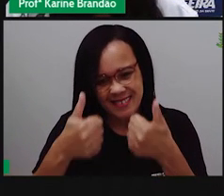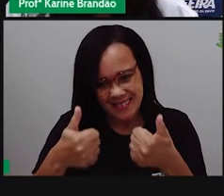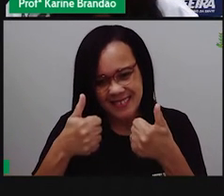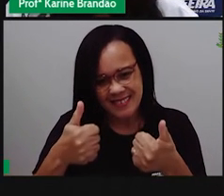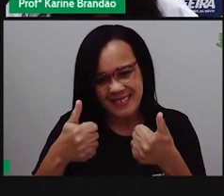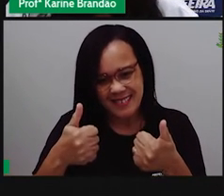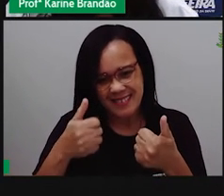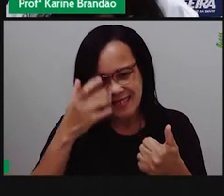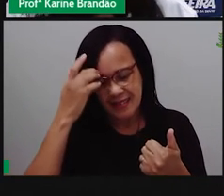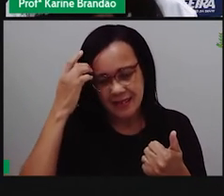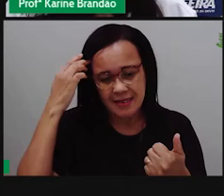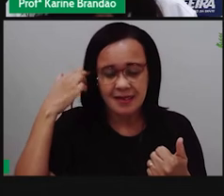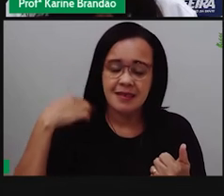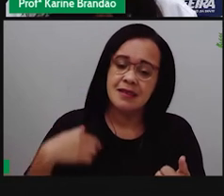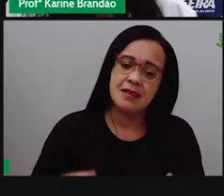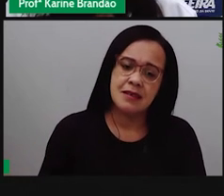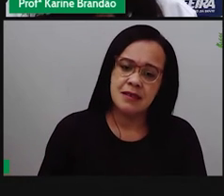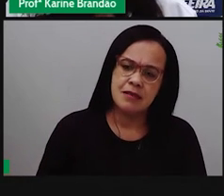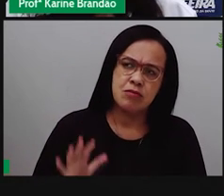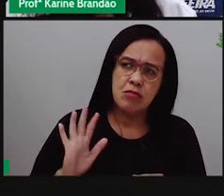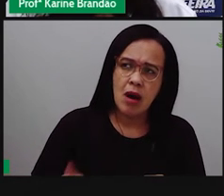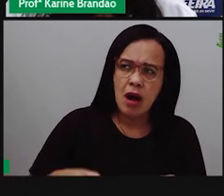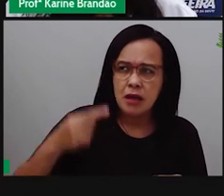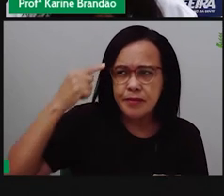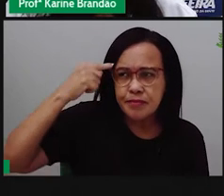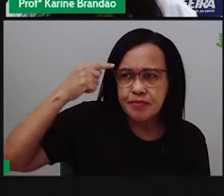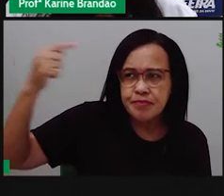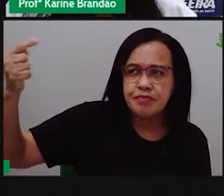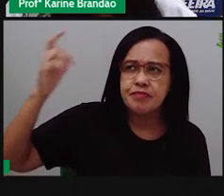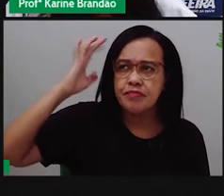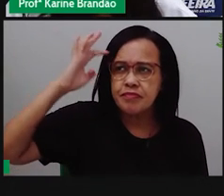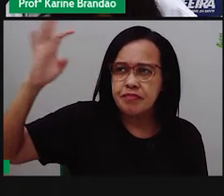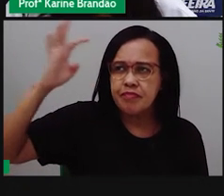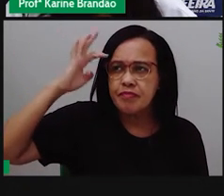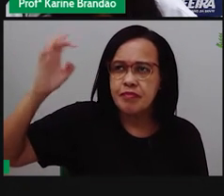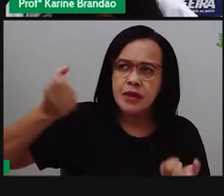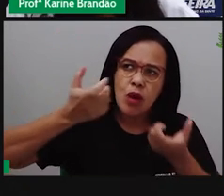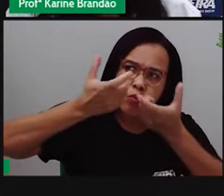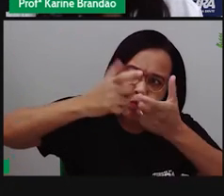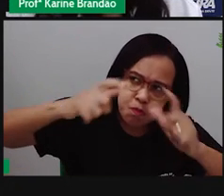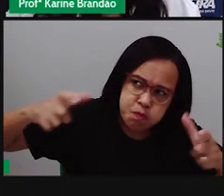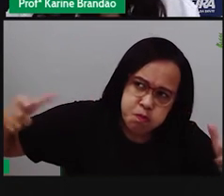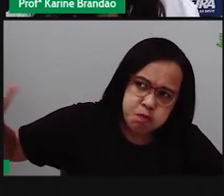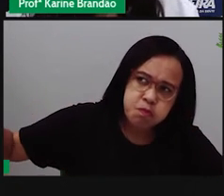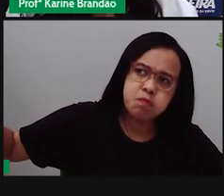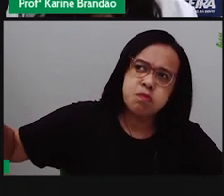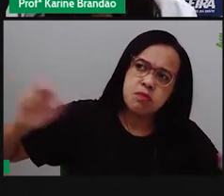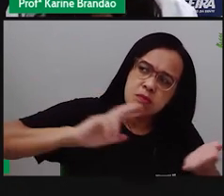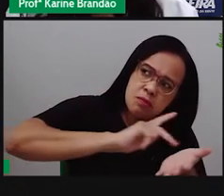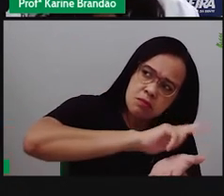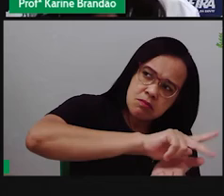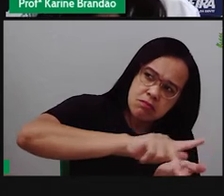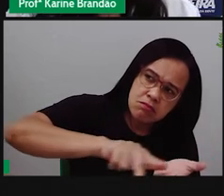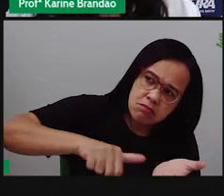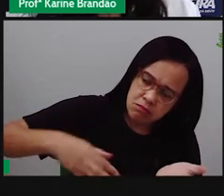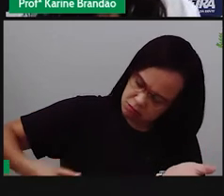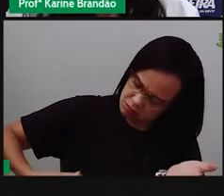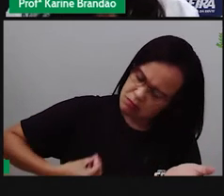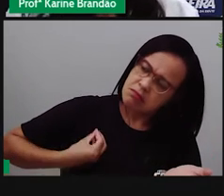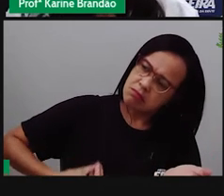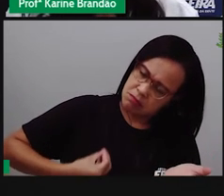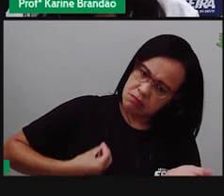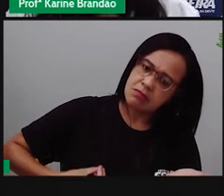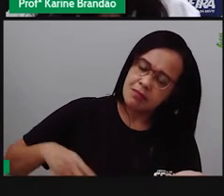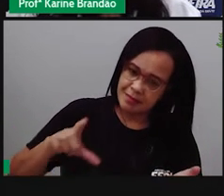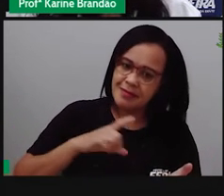Então, a gente traz essa ideia mais ampla aqui de diversidade biológica para a gente estudar. E agora